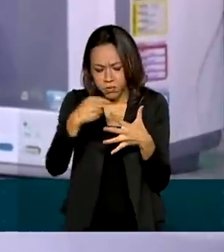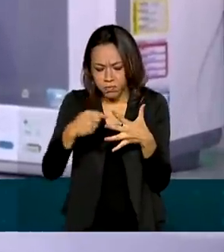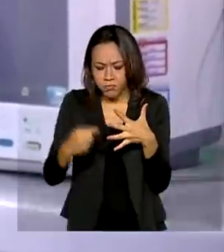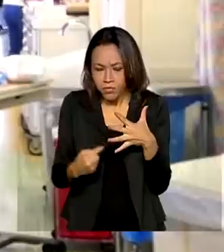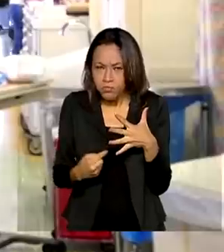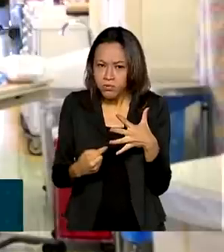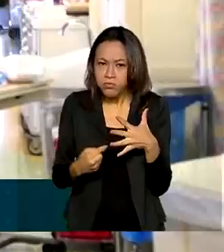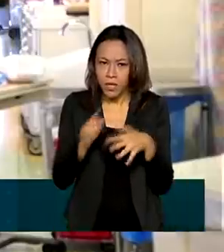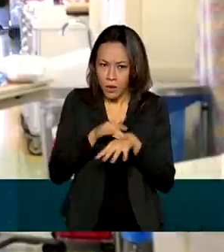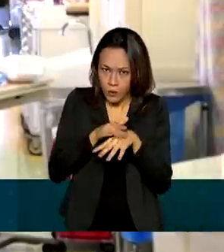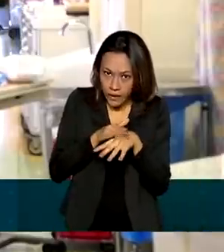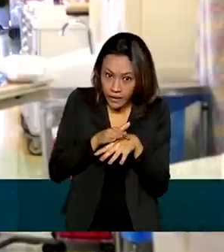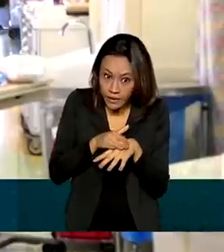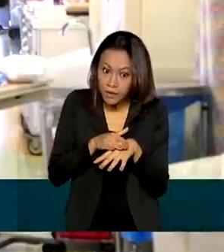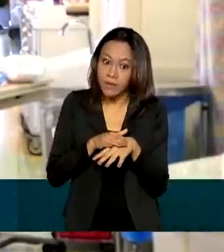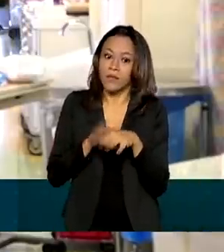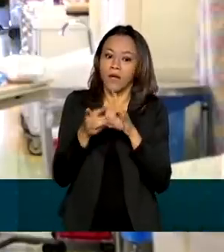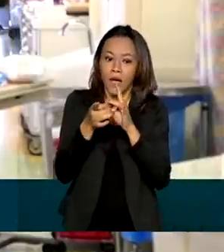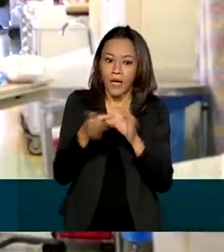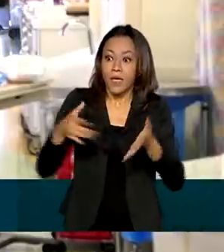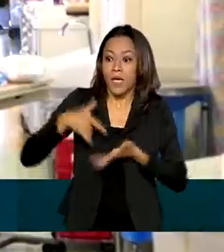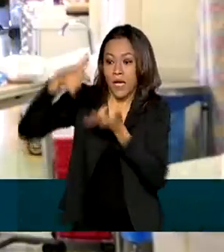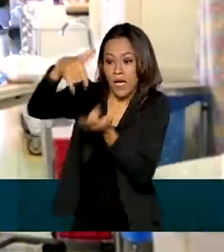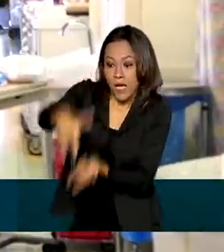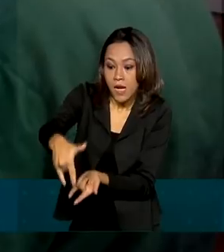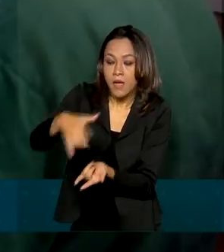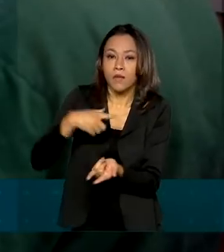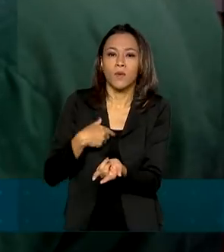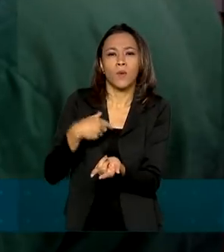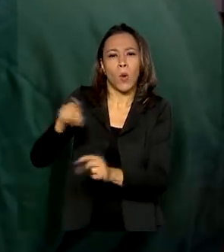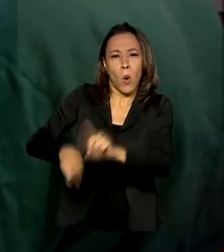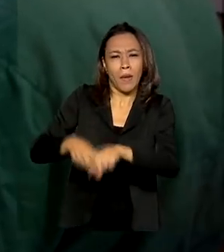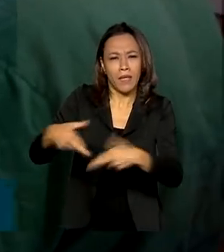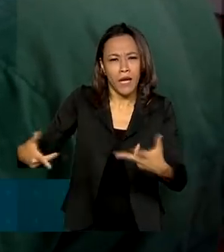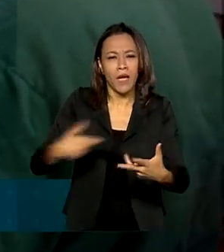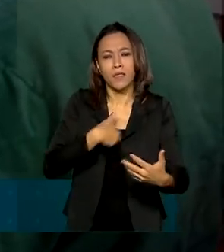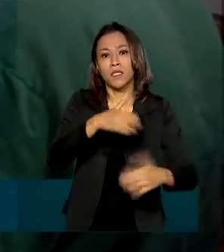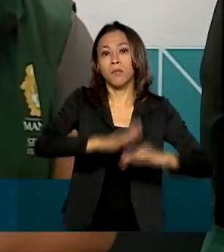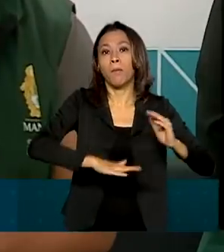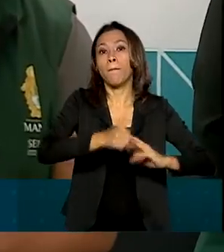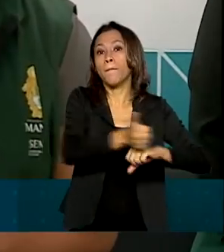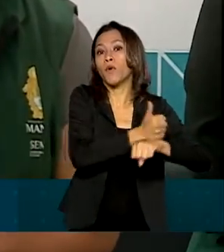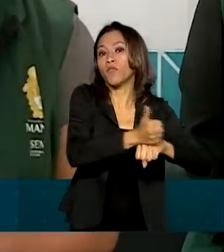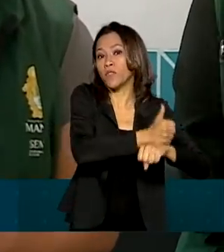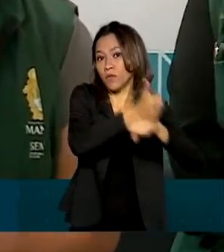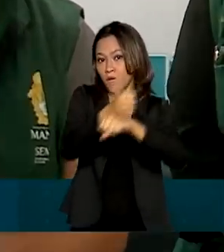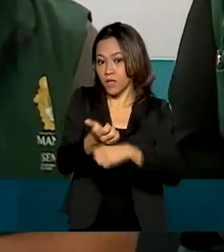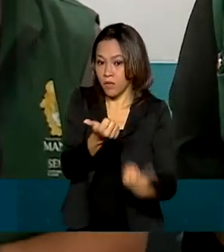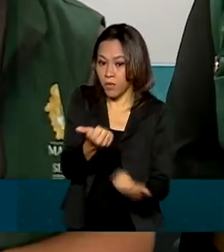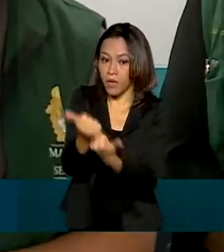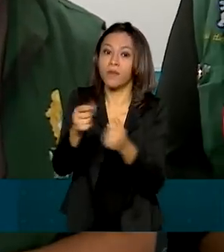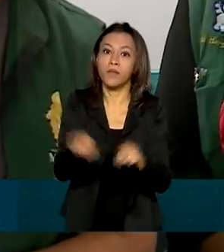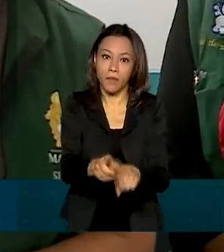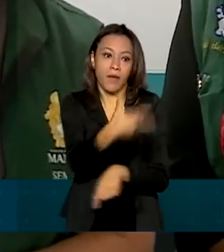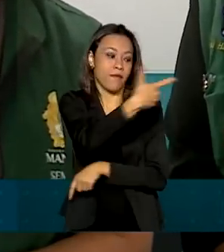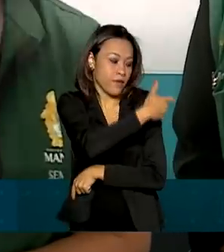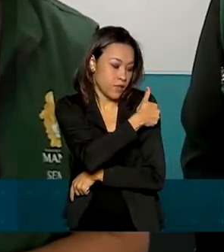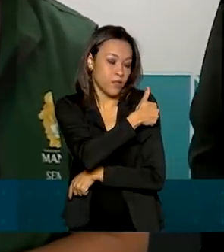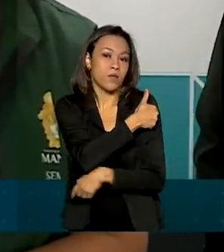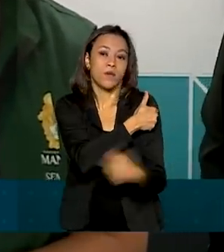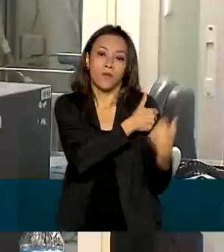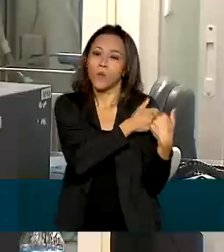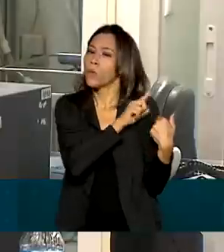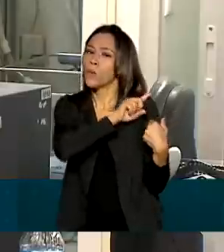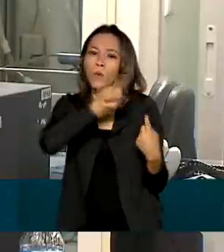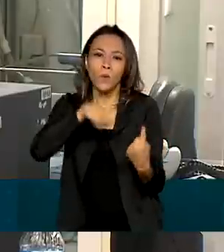-19, a habilitação de leitos com reforço de equipamentos e de profissionais de saúde e a vacinação, são, segundo o ministro